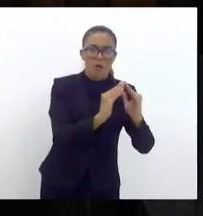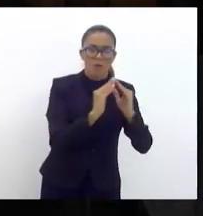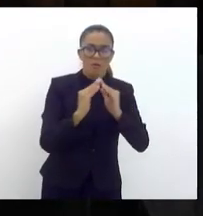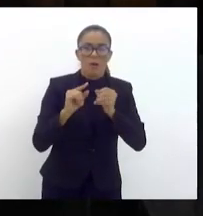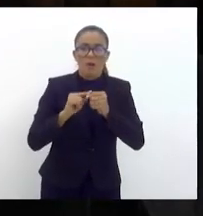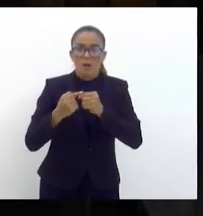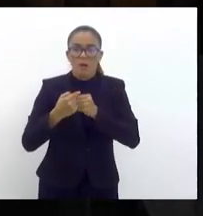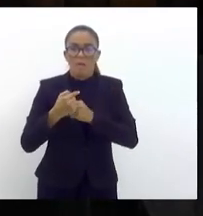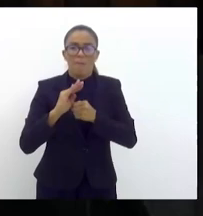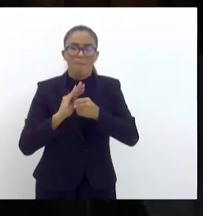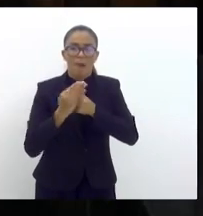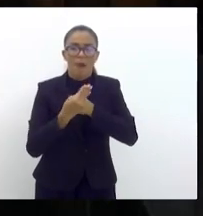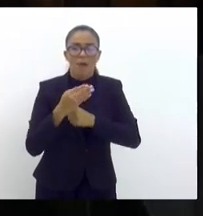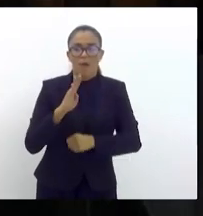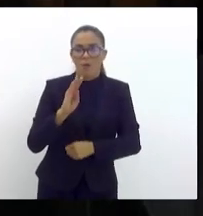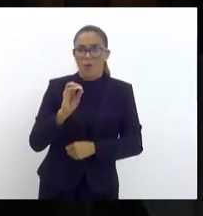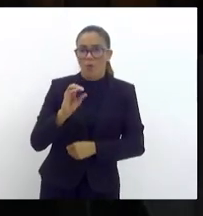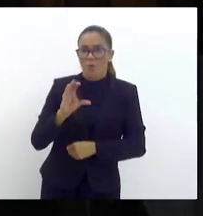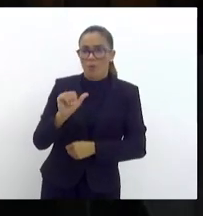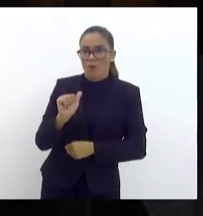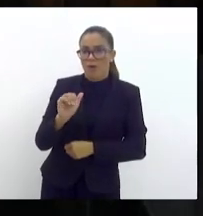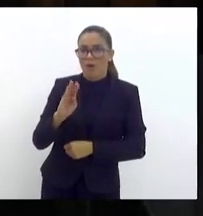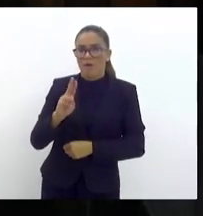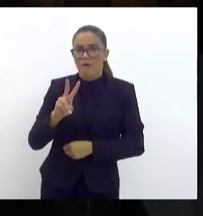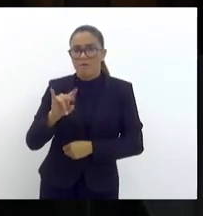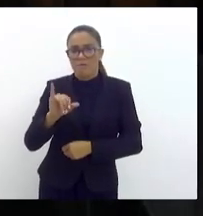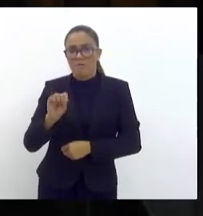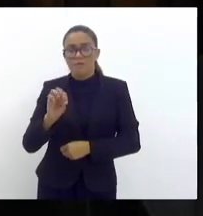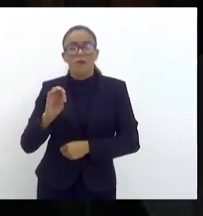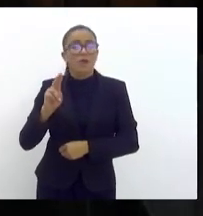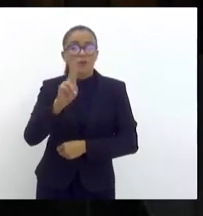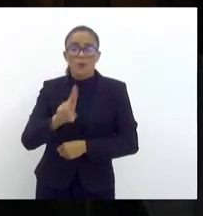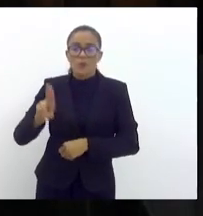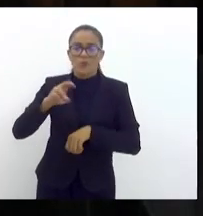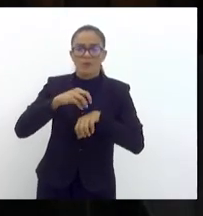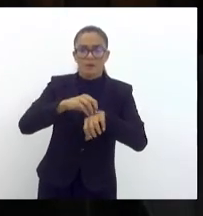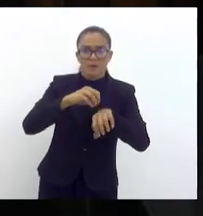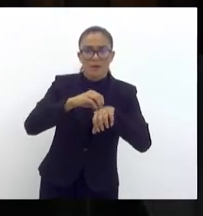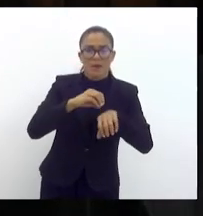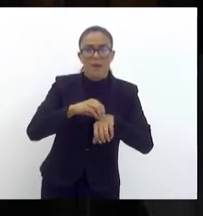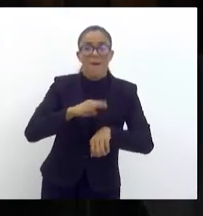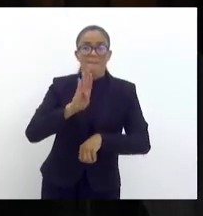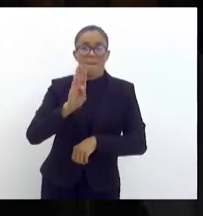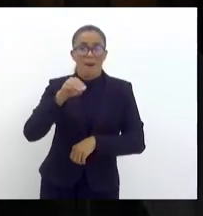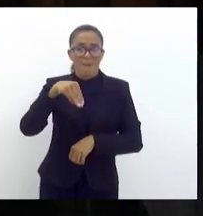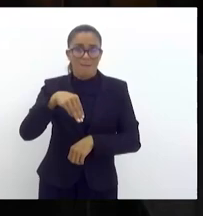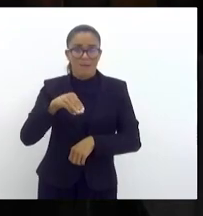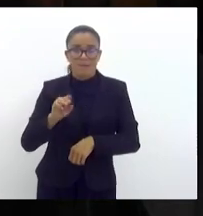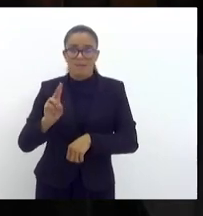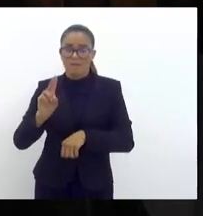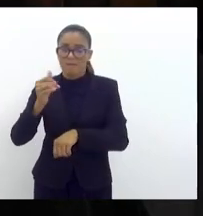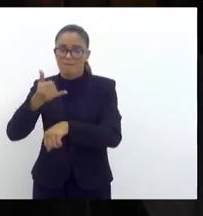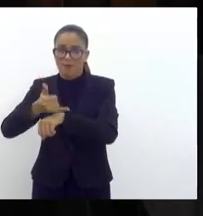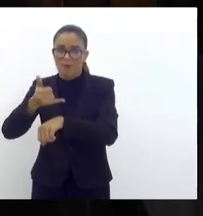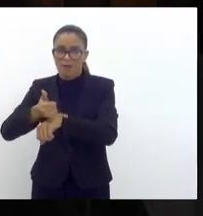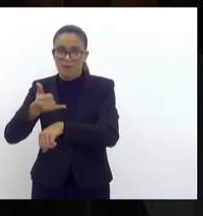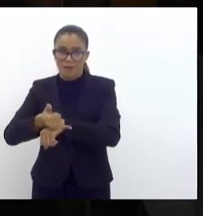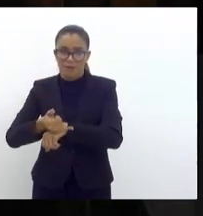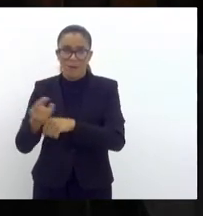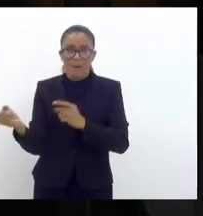Boa Vista, que usa o transporte público Barra Mansa, Volta Redonda, São Geraldo, no 9 de abril,